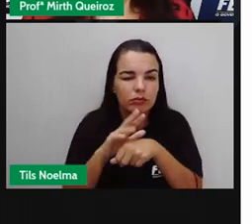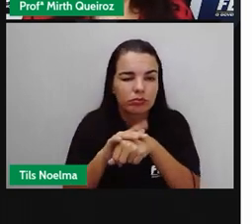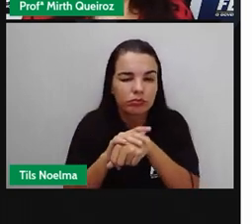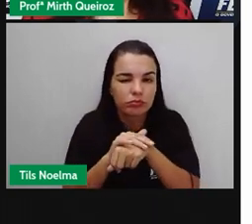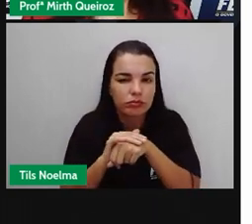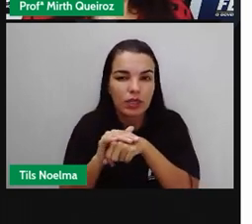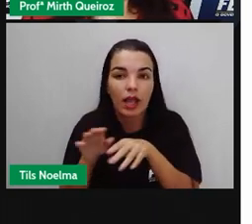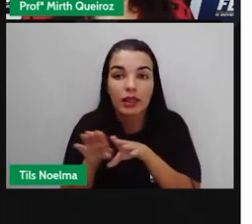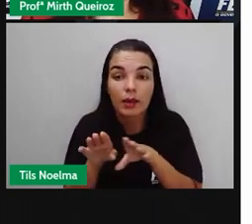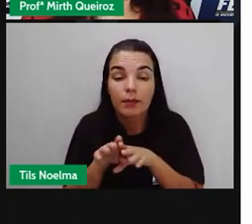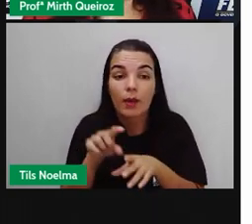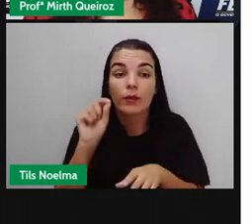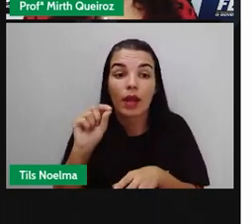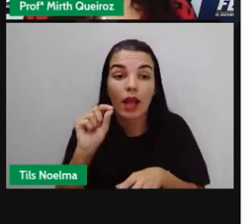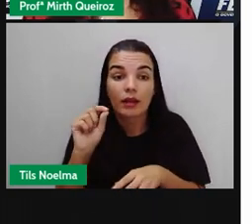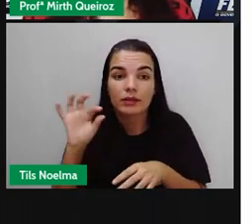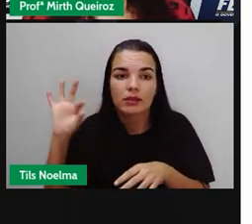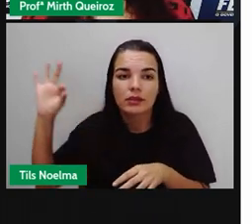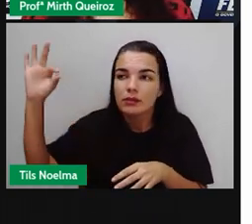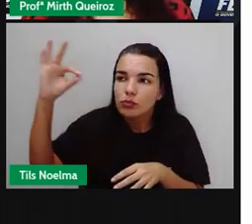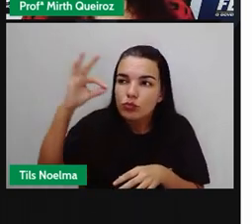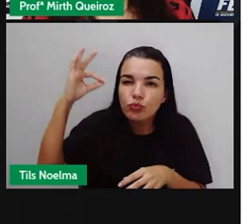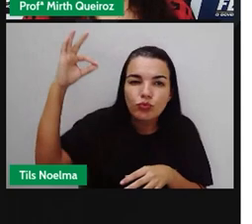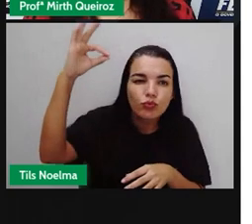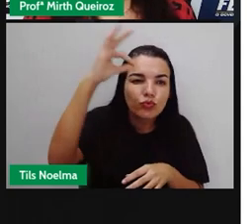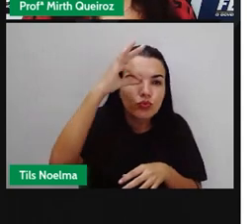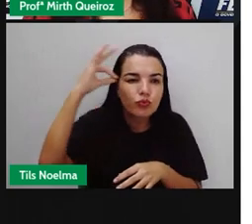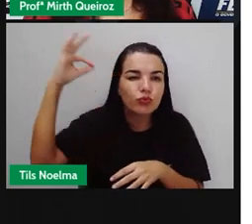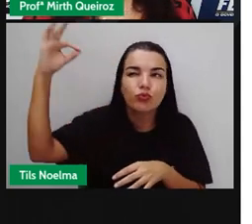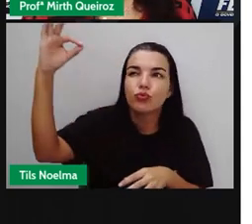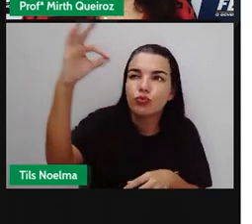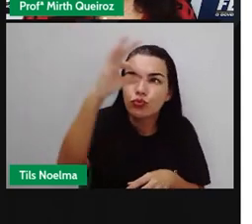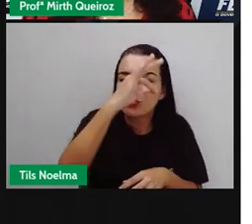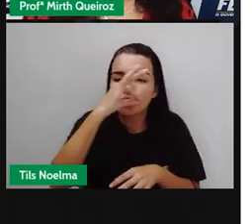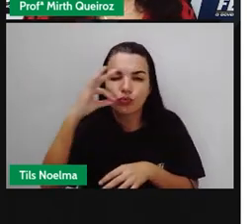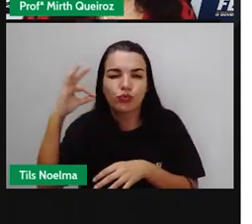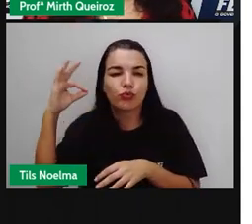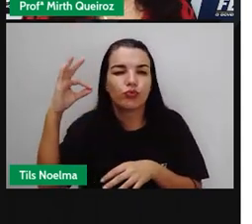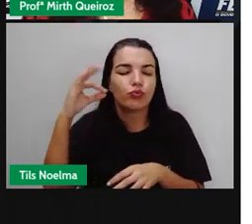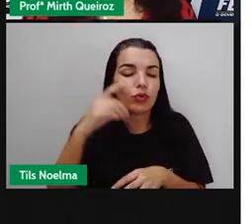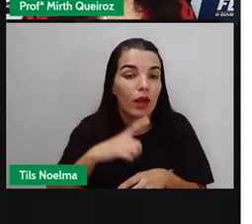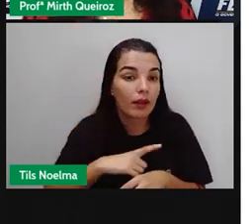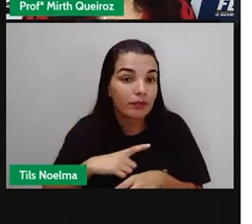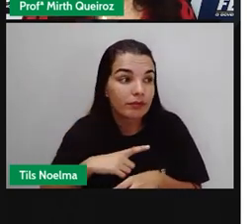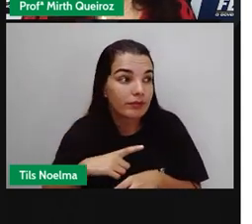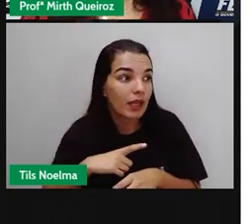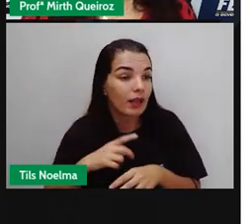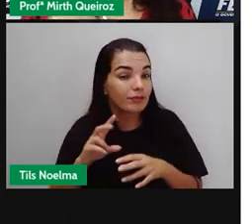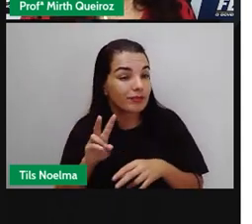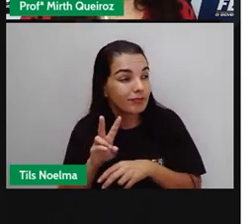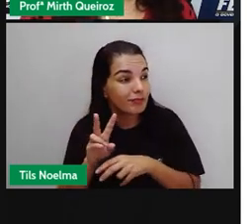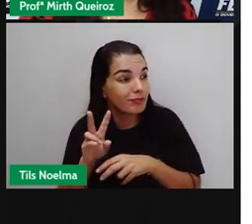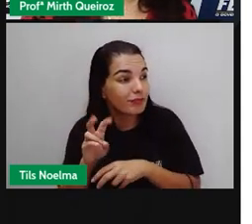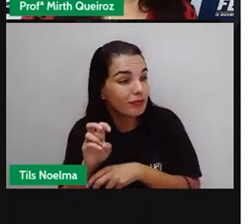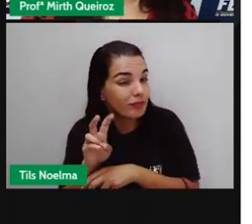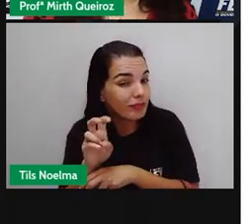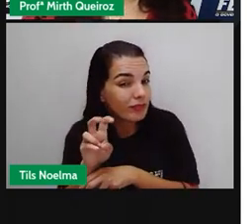chamados de vetores. São insetos, por exemplo, que tem ali, no